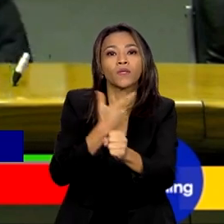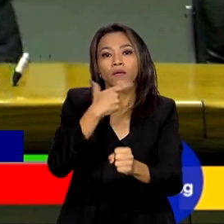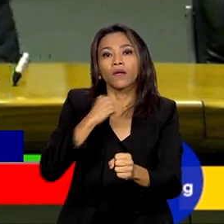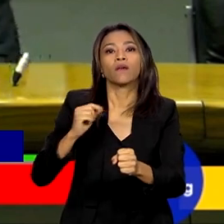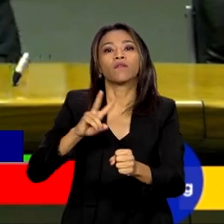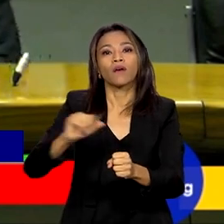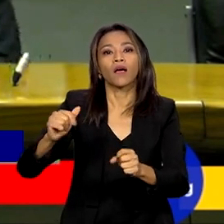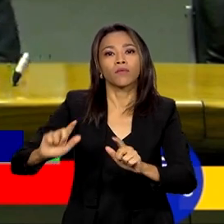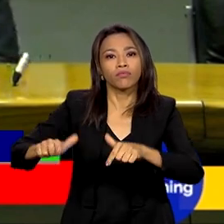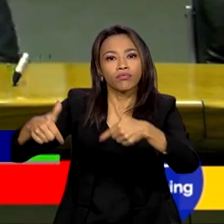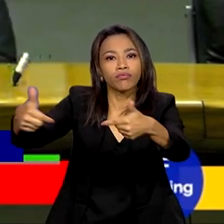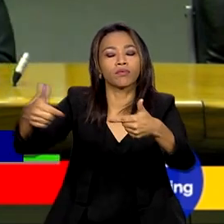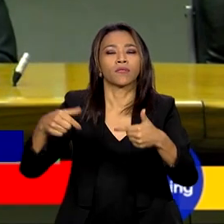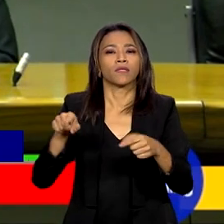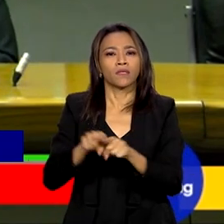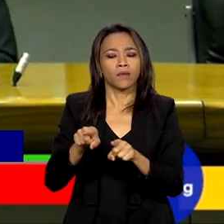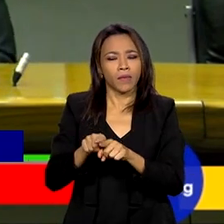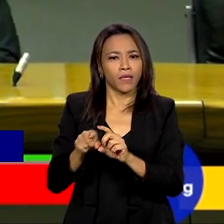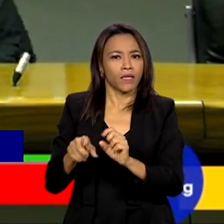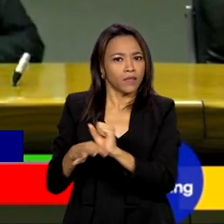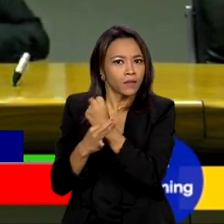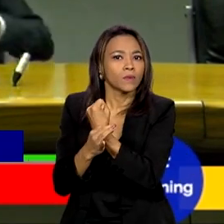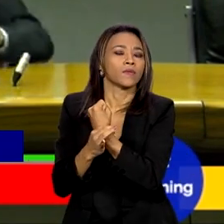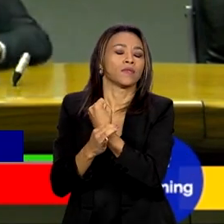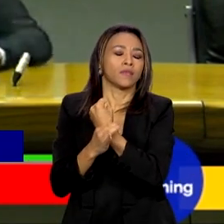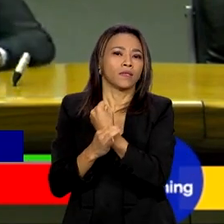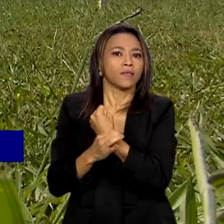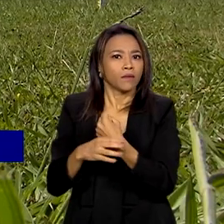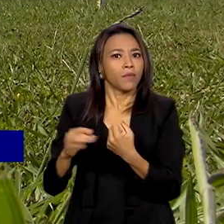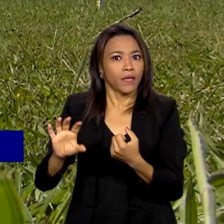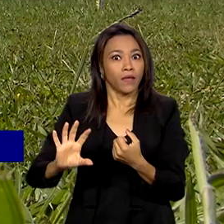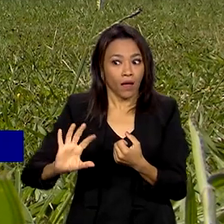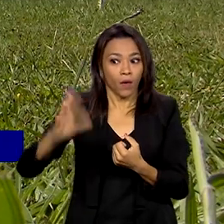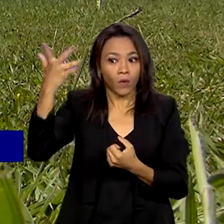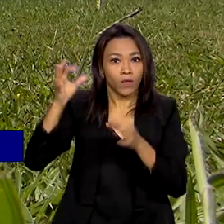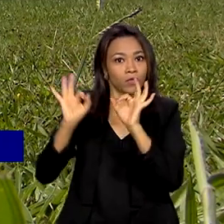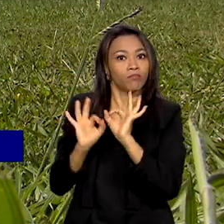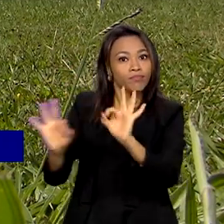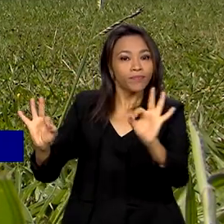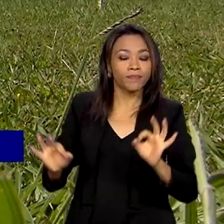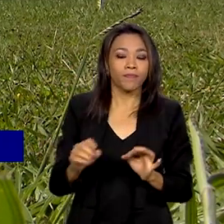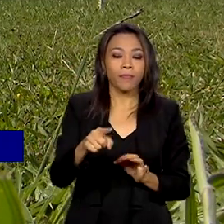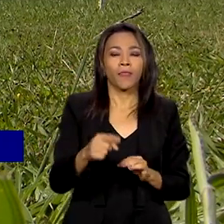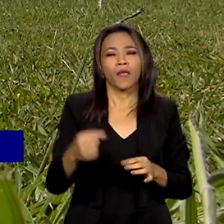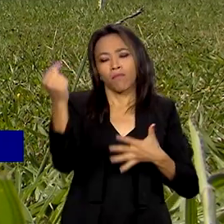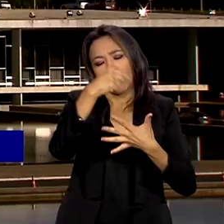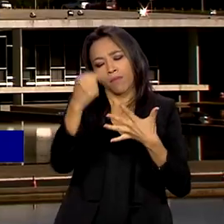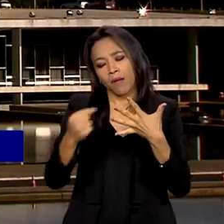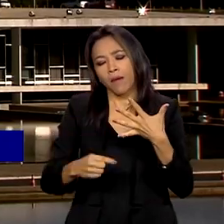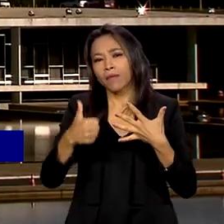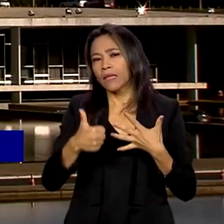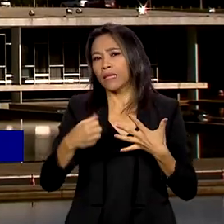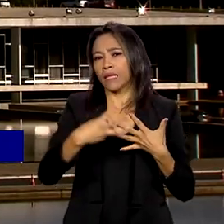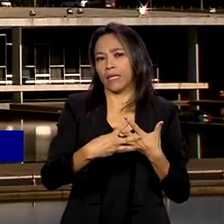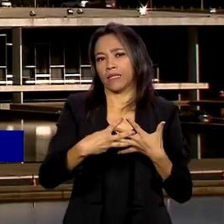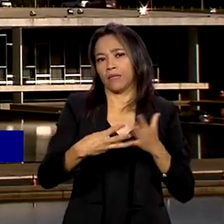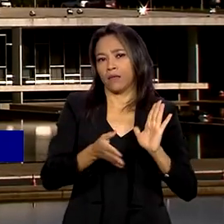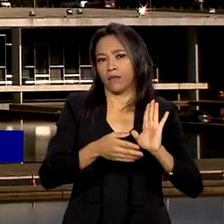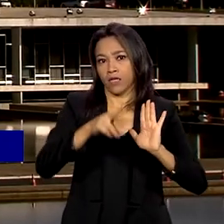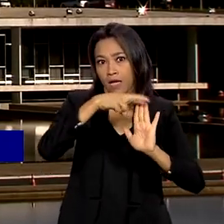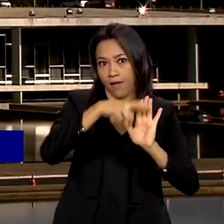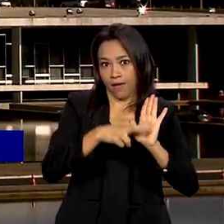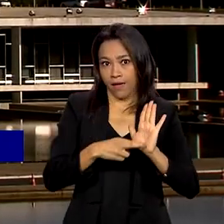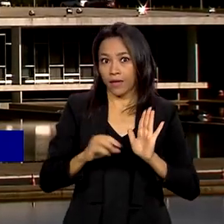do equipamento, a manutenção do equipamento no tempo, a provisão de serviços. Das 13 medidas anunciadas, três estão em